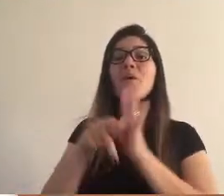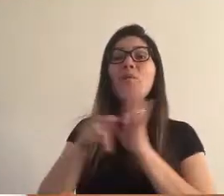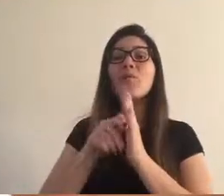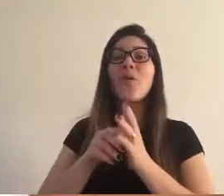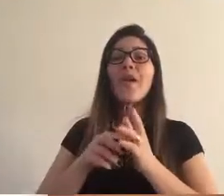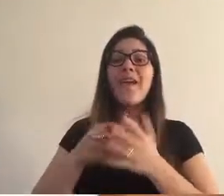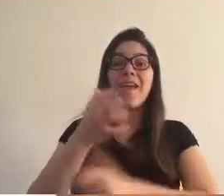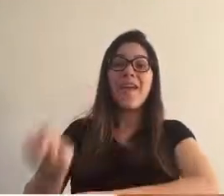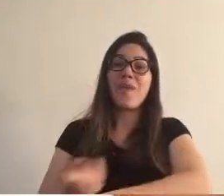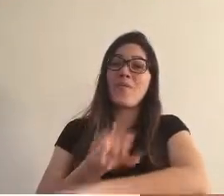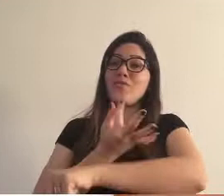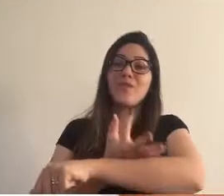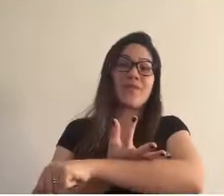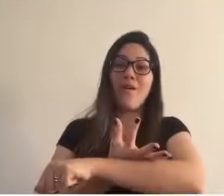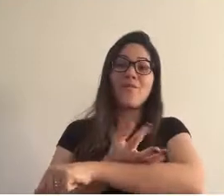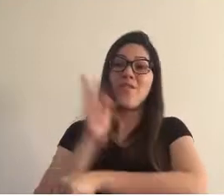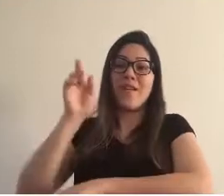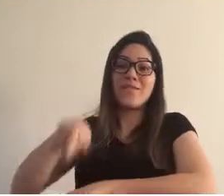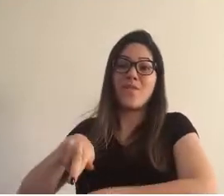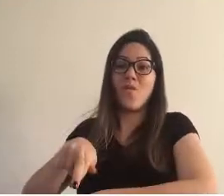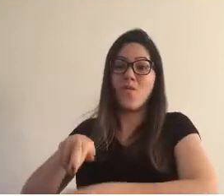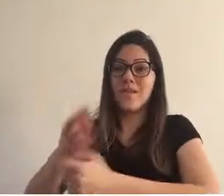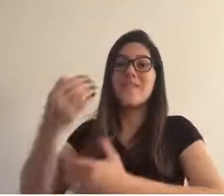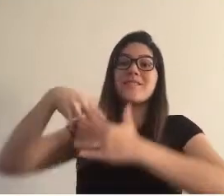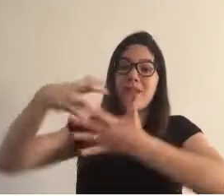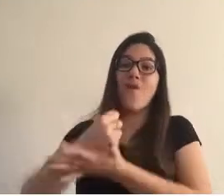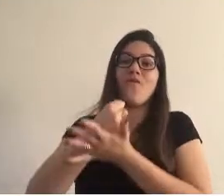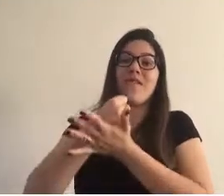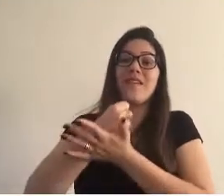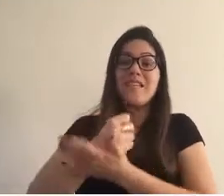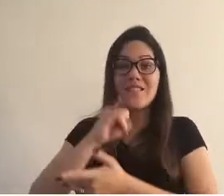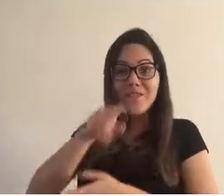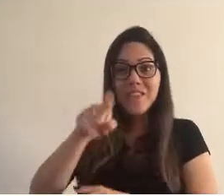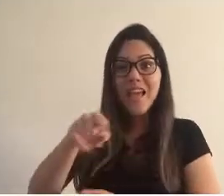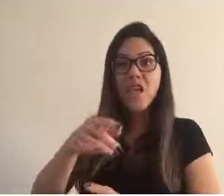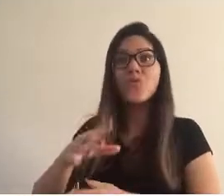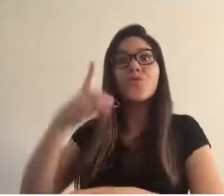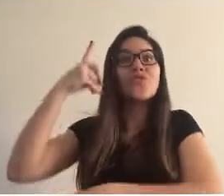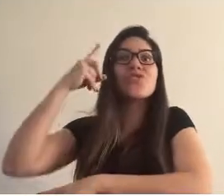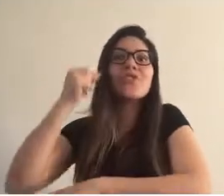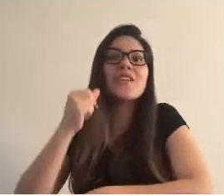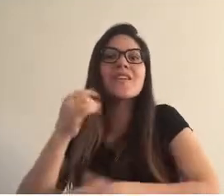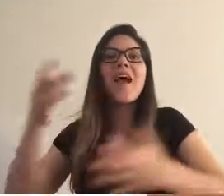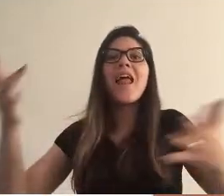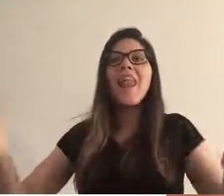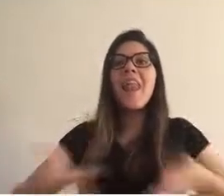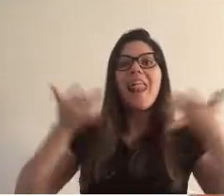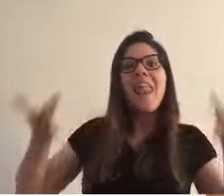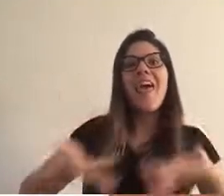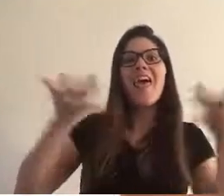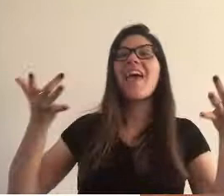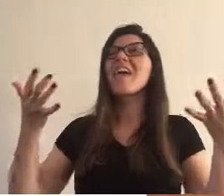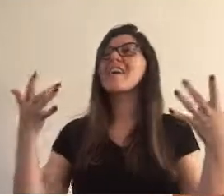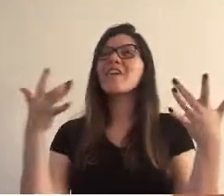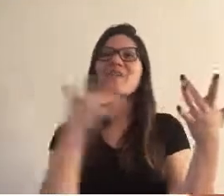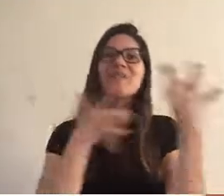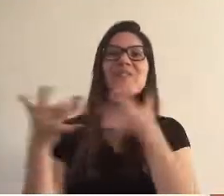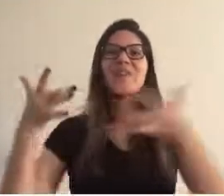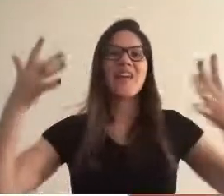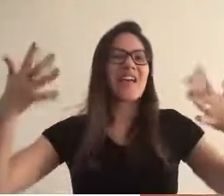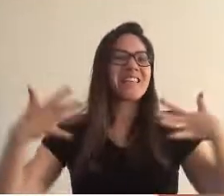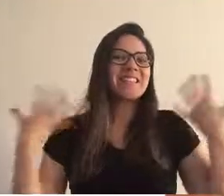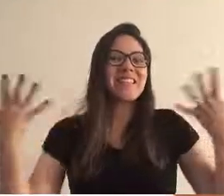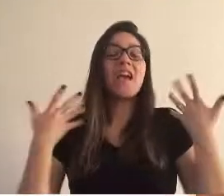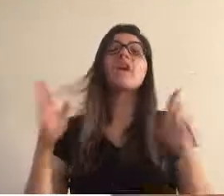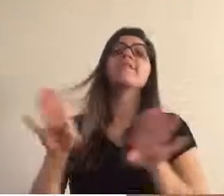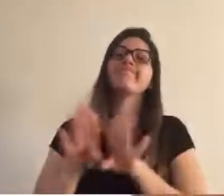carga emocional e não racional. Ou seja, aquelas informações que você recebeu durante o dia de forma alegre, prazerosa